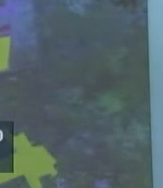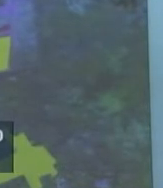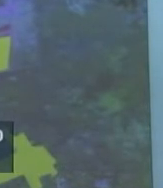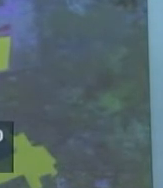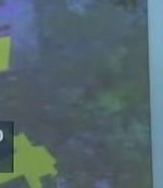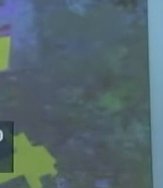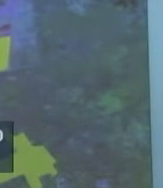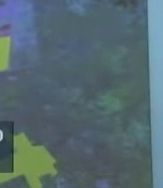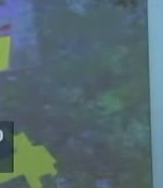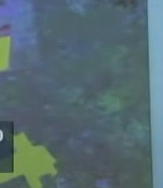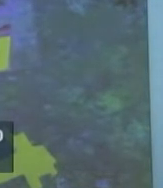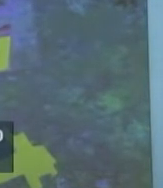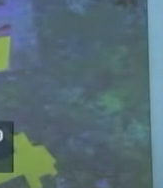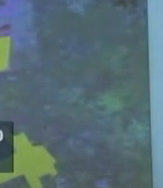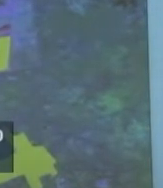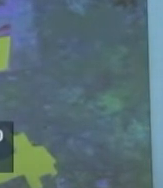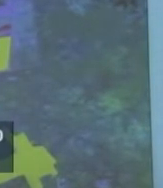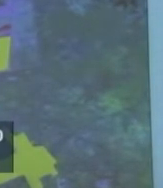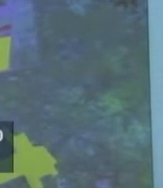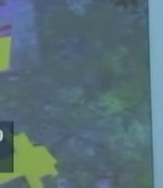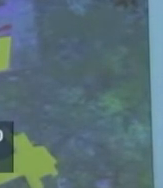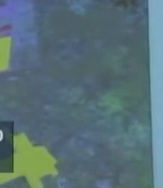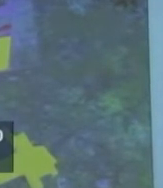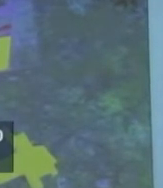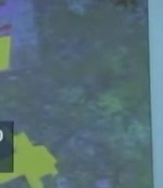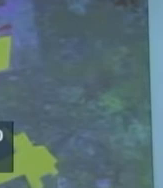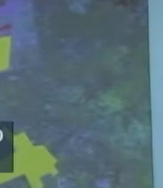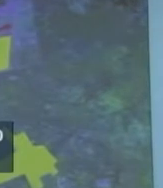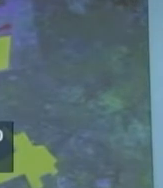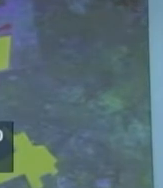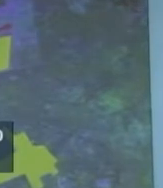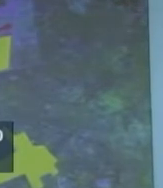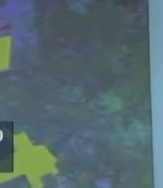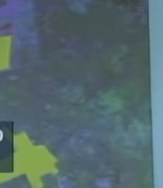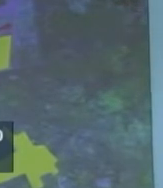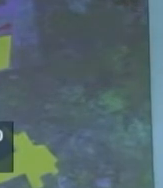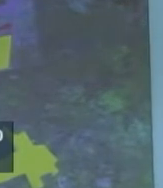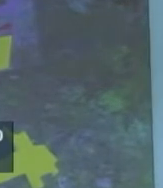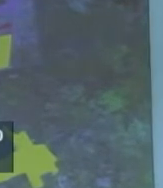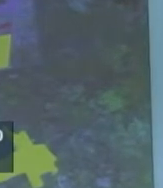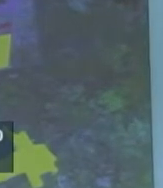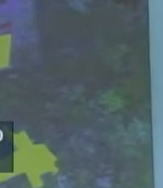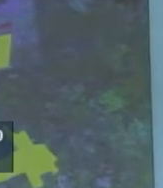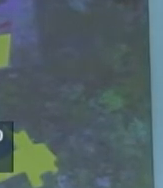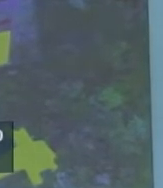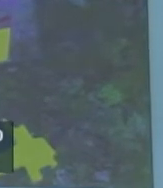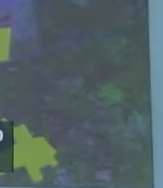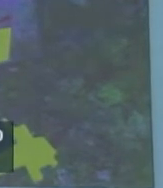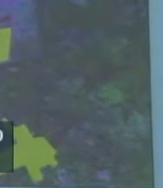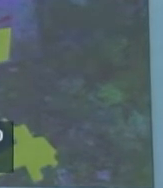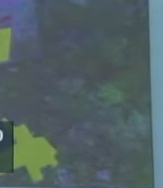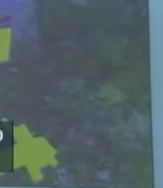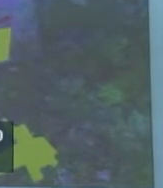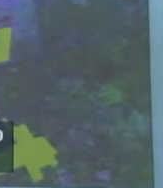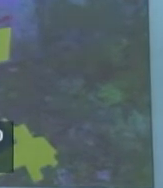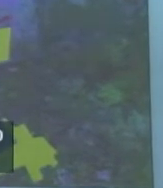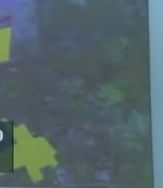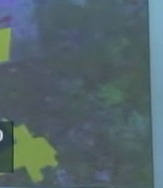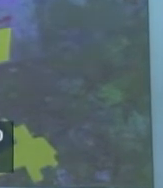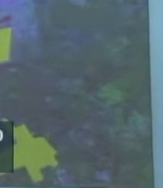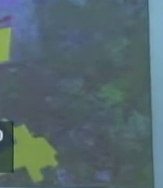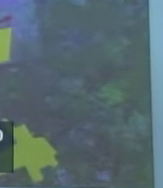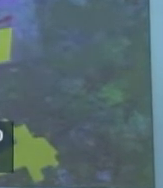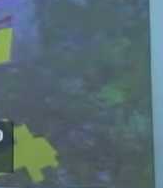isso já é revisto no mapa de 2002 para a resolução atual? Isso, já. Correto. Obrigado, Claudio.